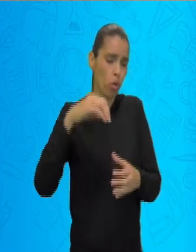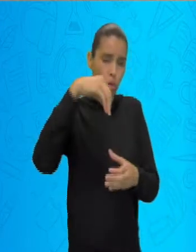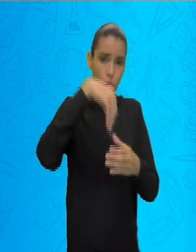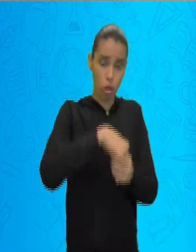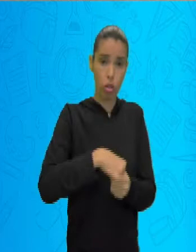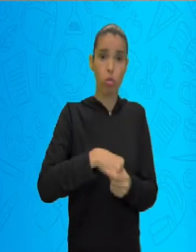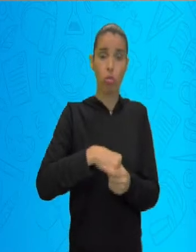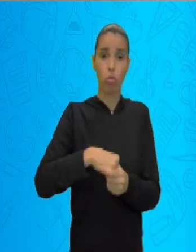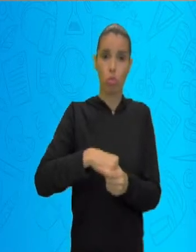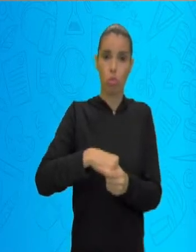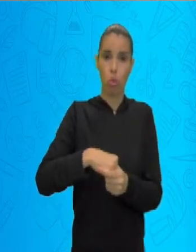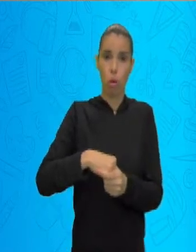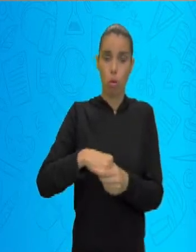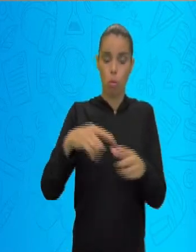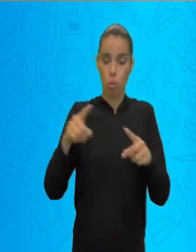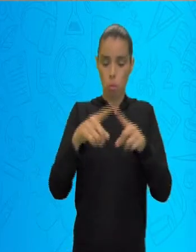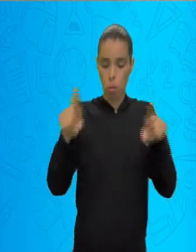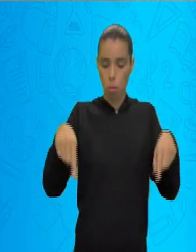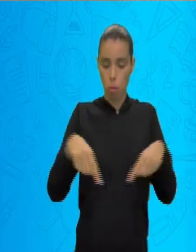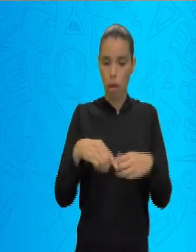em uma única sala.